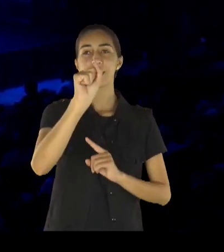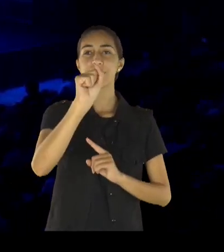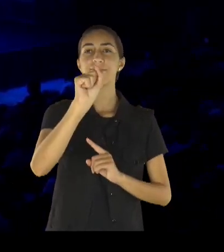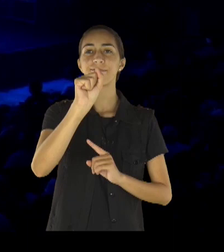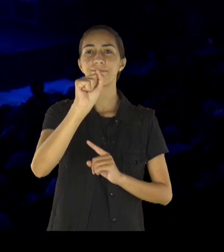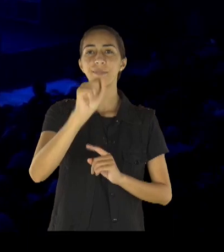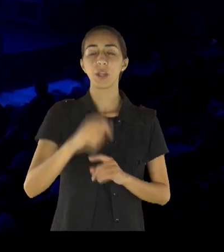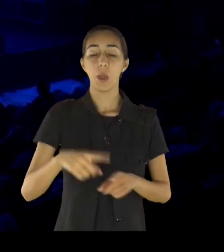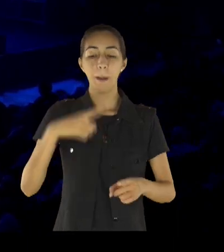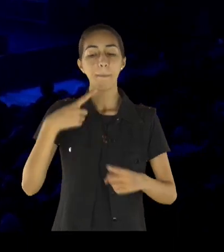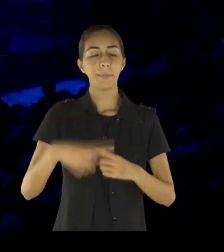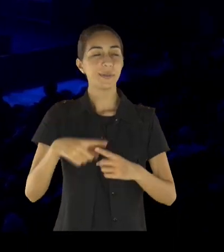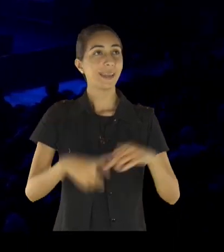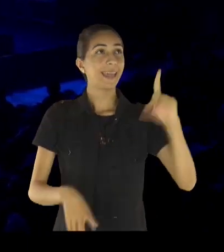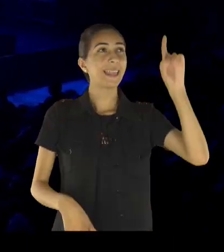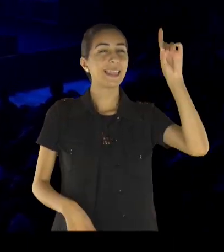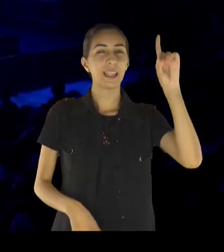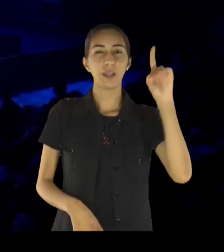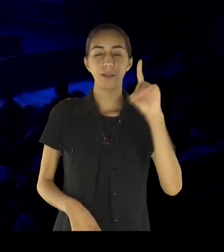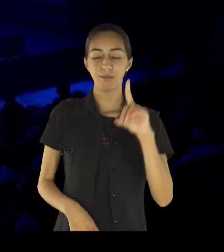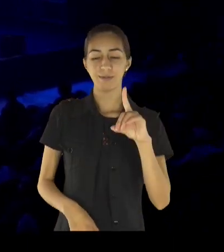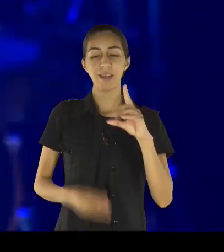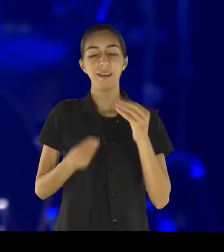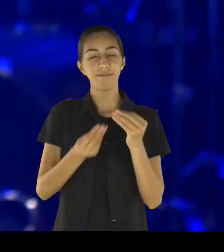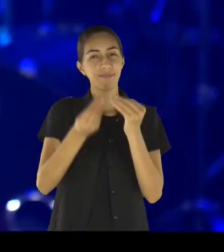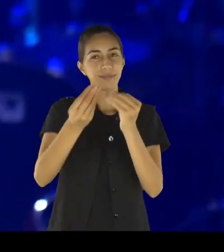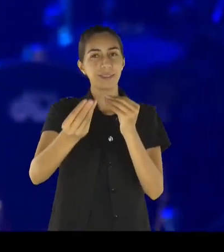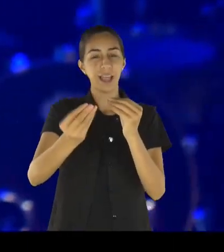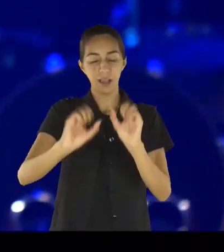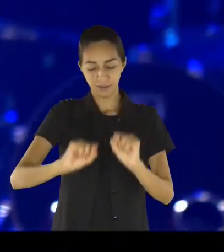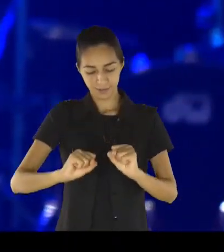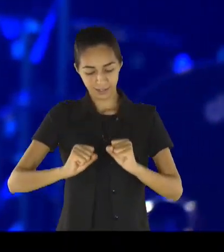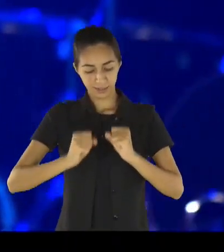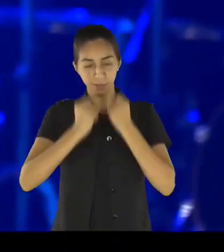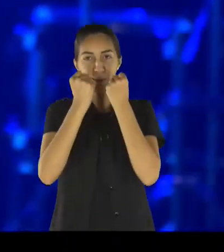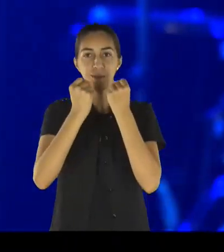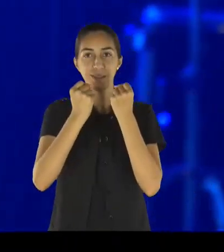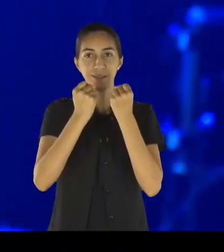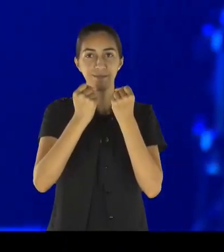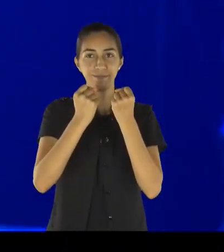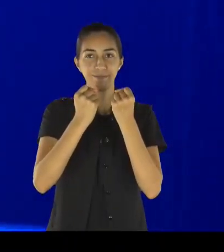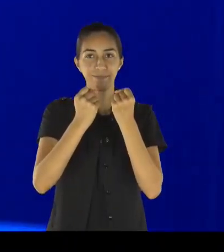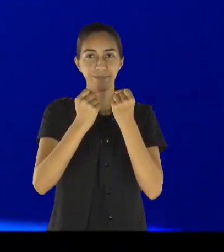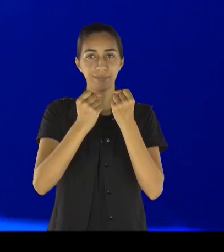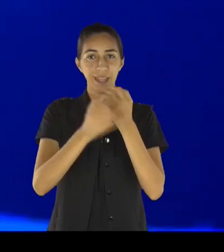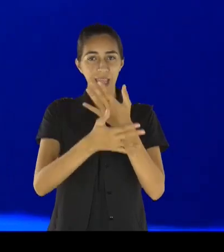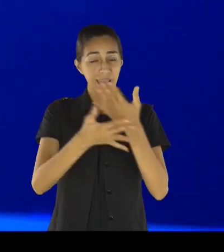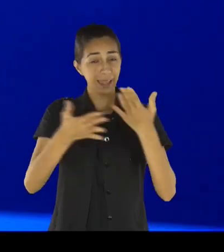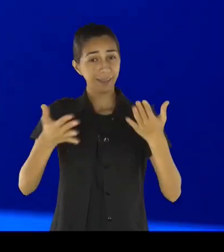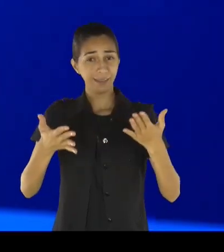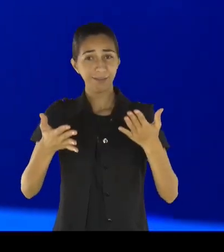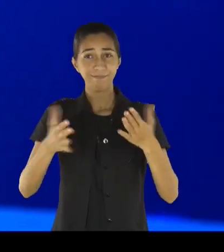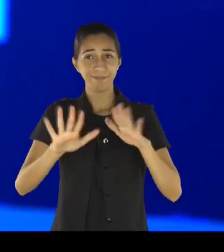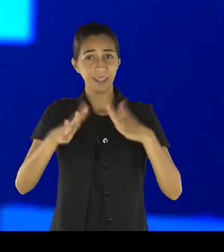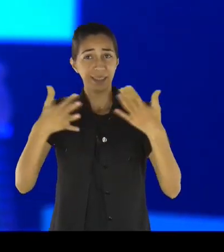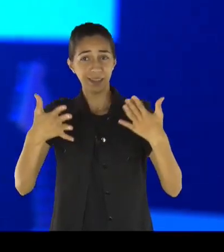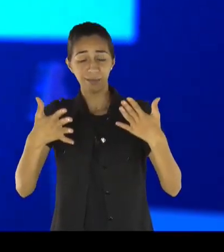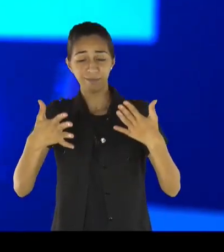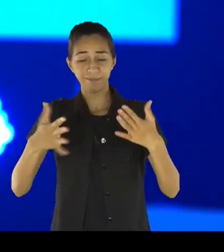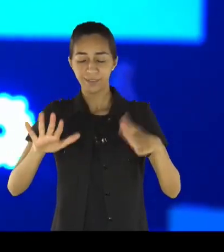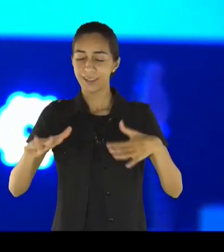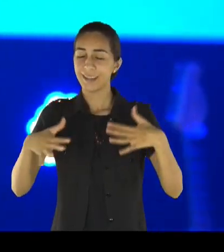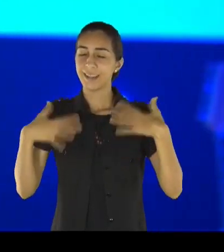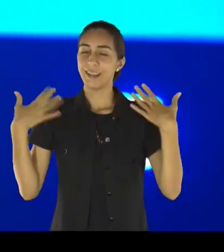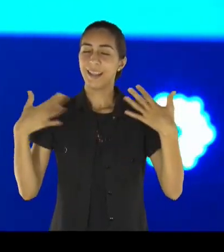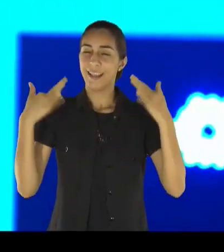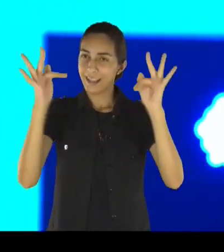nosso Deus, ele renova as nossas forças, tem de bom ânimo, vai em frente, não desistir, vai